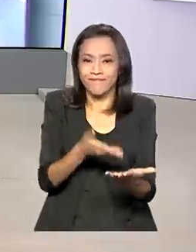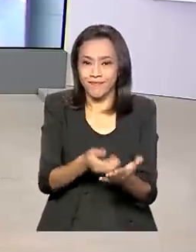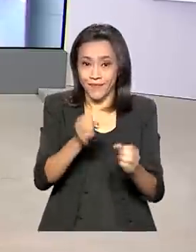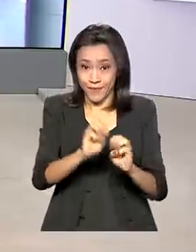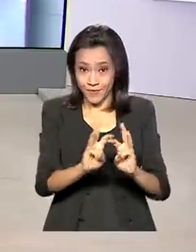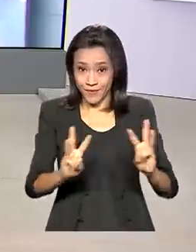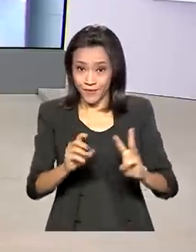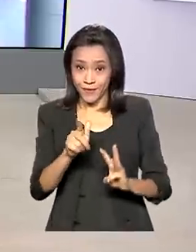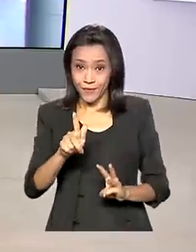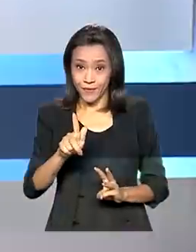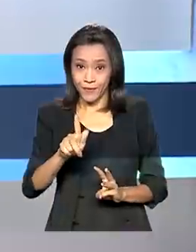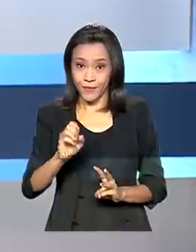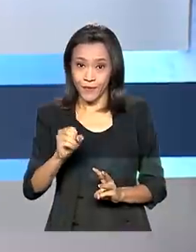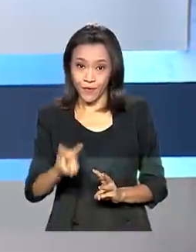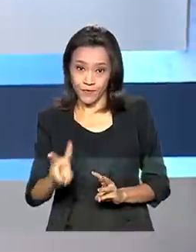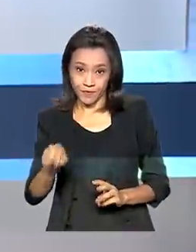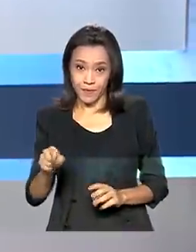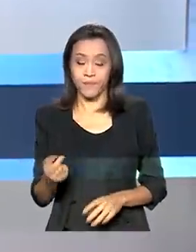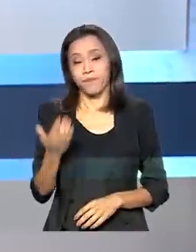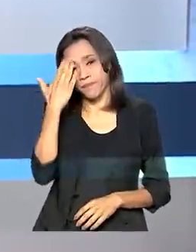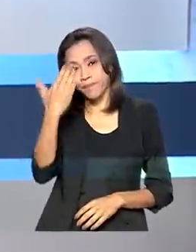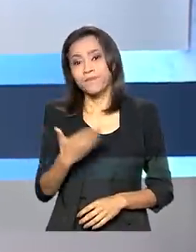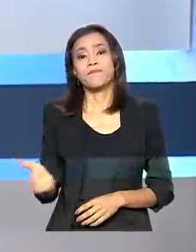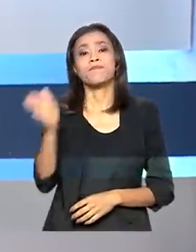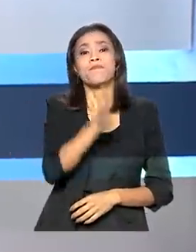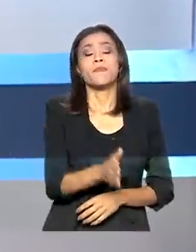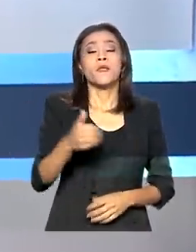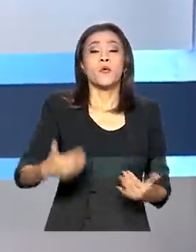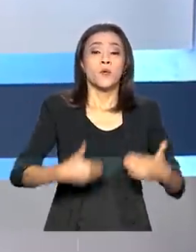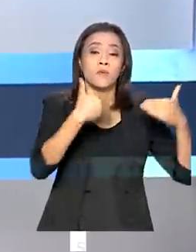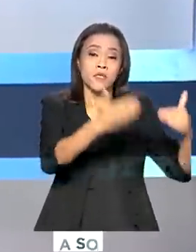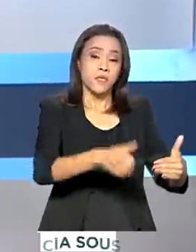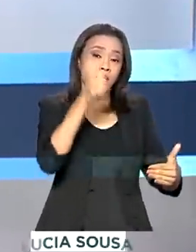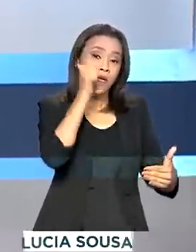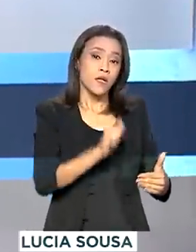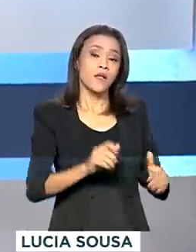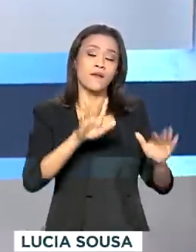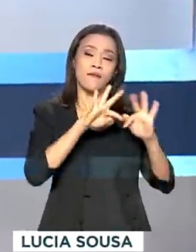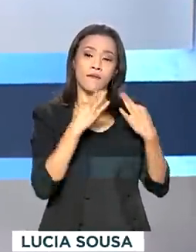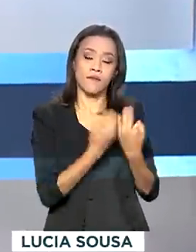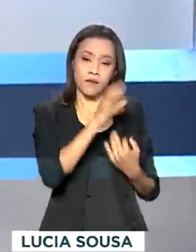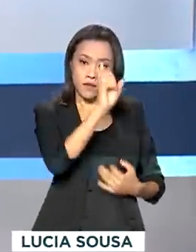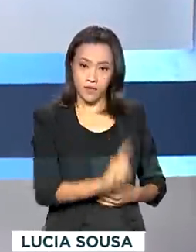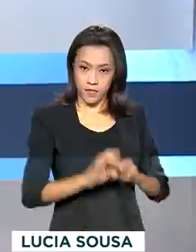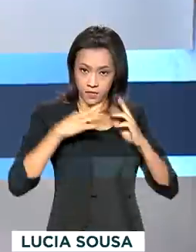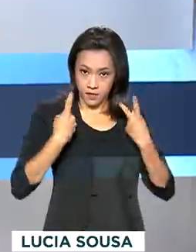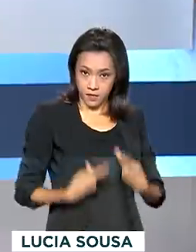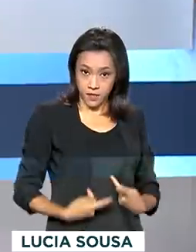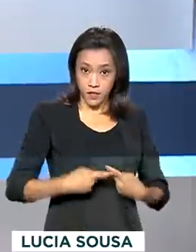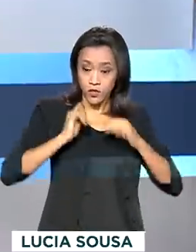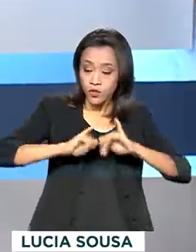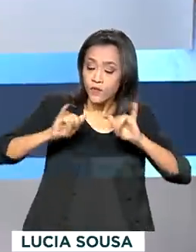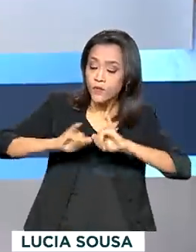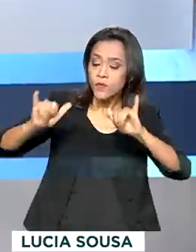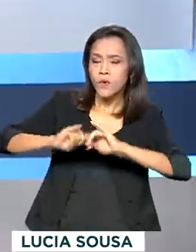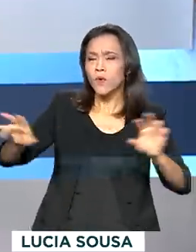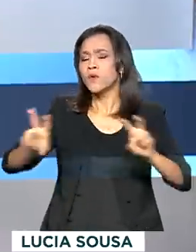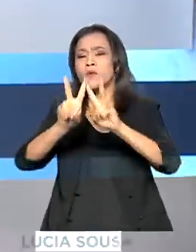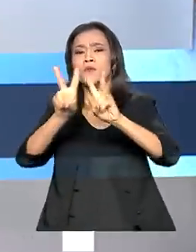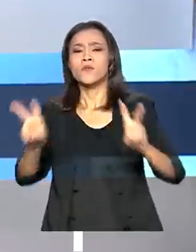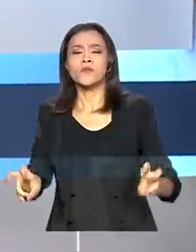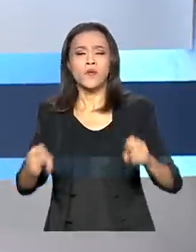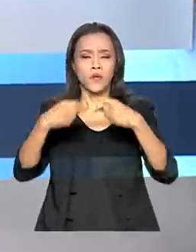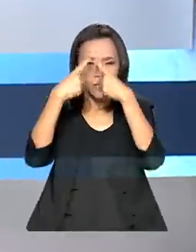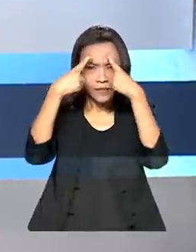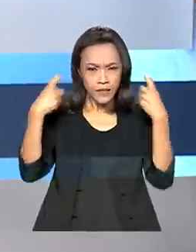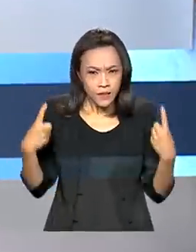Glauco. Obrigada pelas suas informações. E olha, o Ministério da Mulher, da Família e dos Direitos Humanos lançou uma campanha contra crimes sexuais